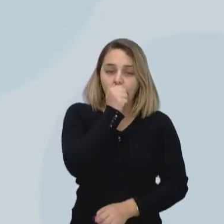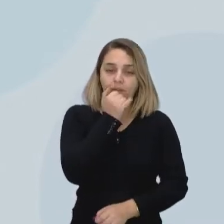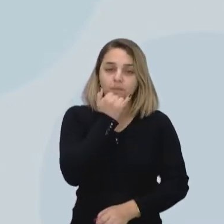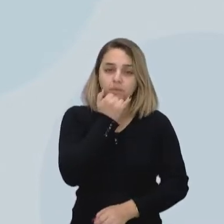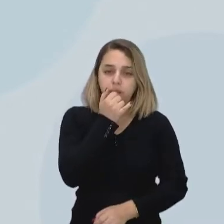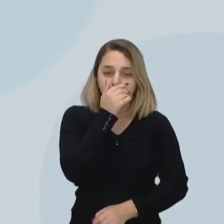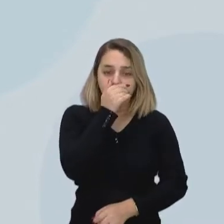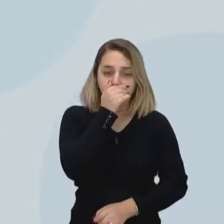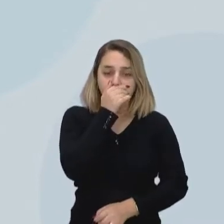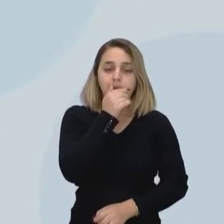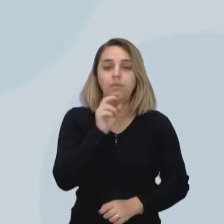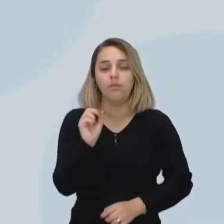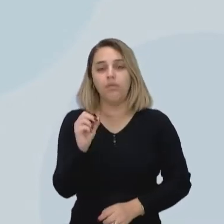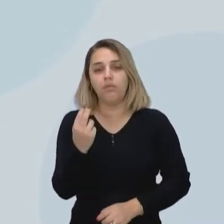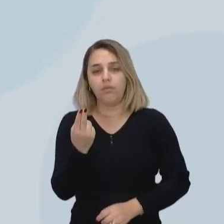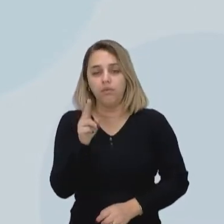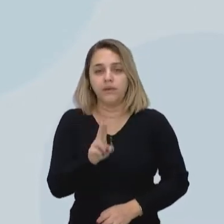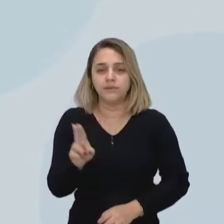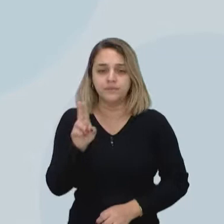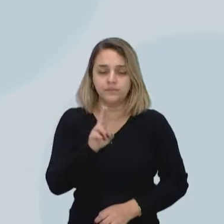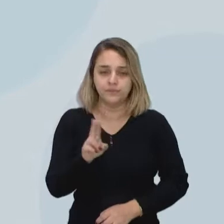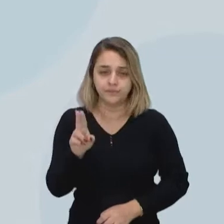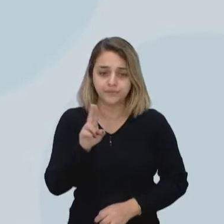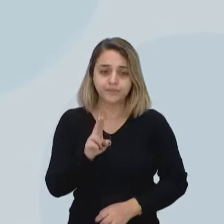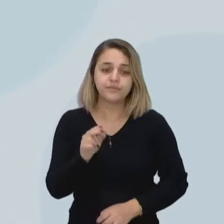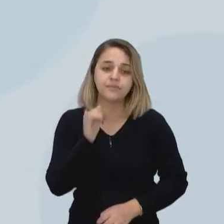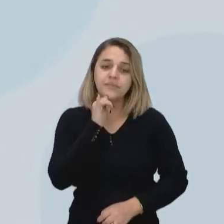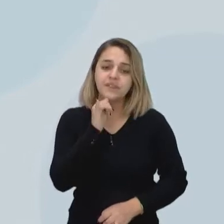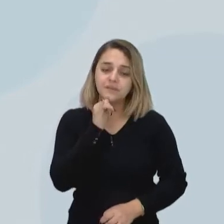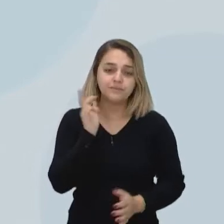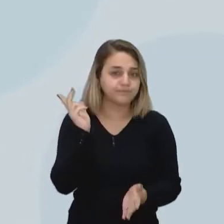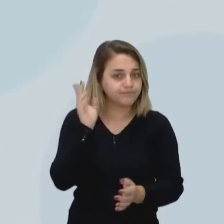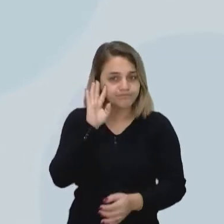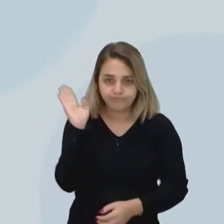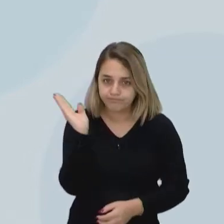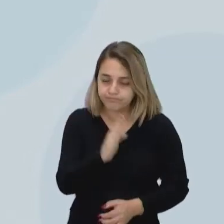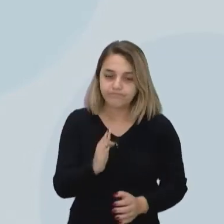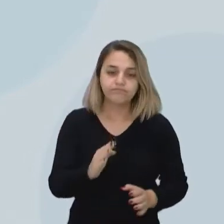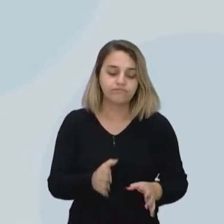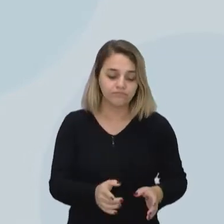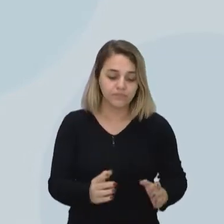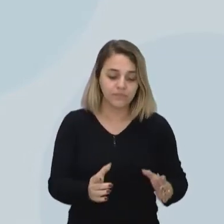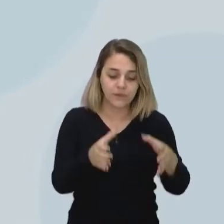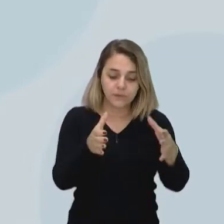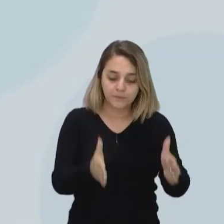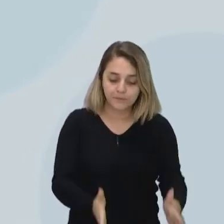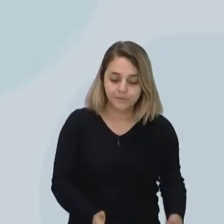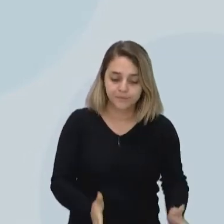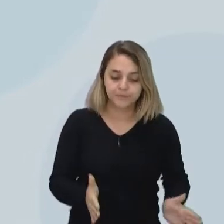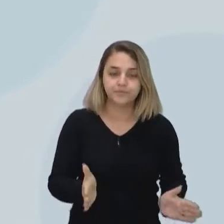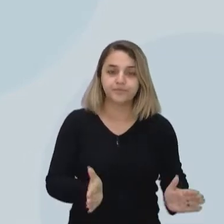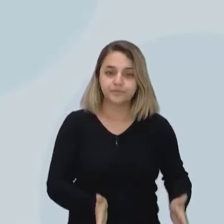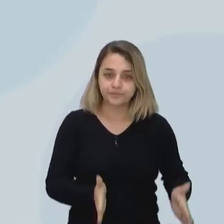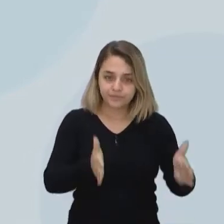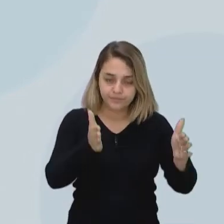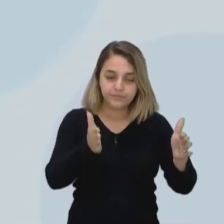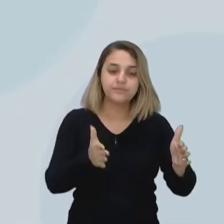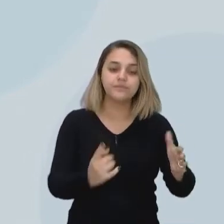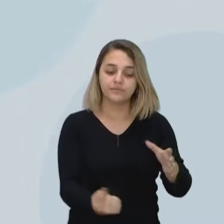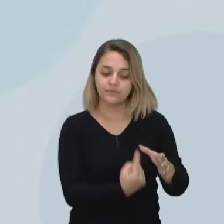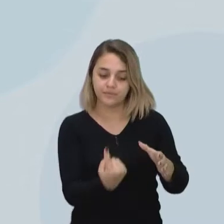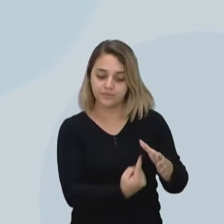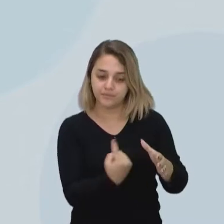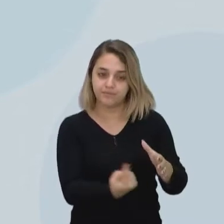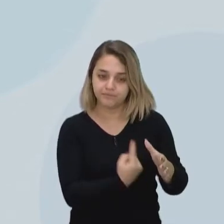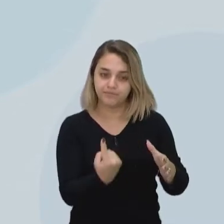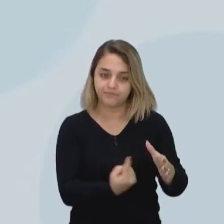utilizando ela acoplada diretamente na máquina de lavar, na saída de água de lavar roupas.